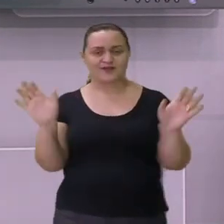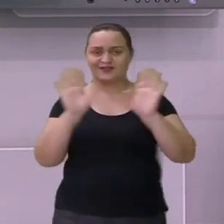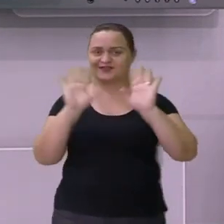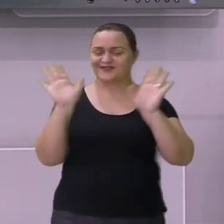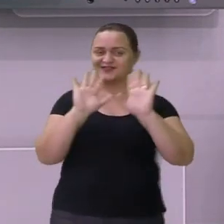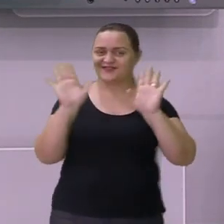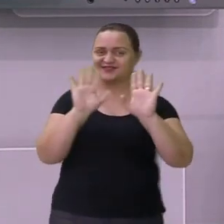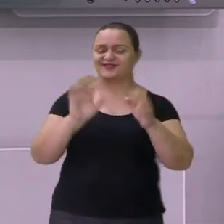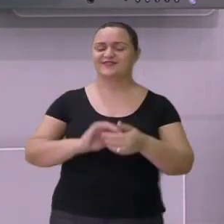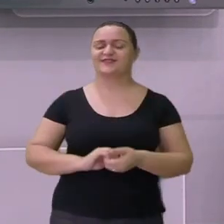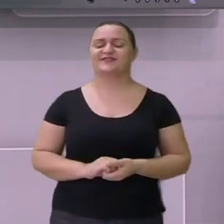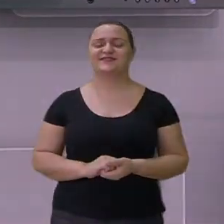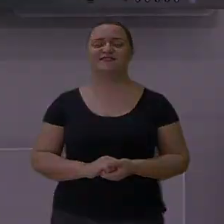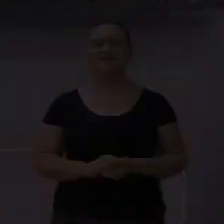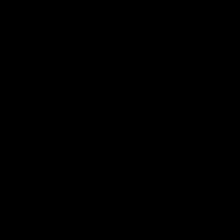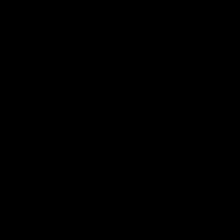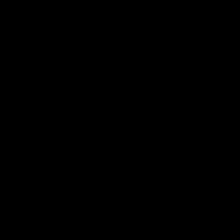próxima aula. Tchau, tchau.